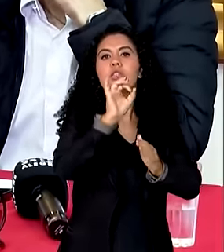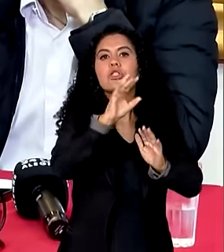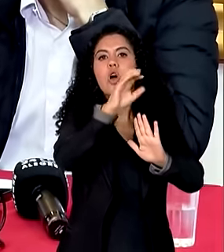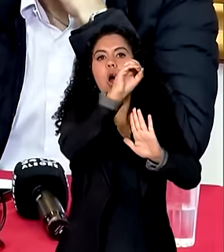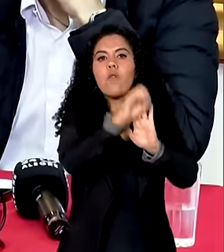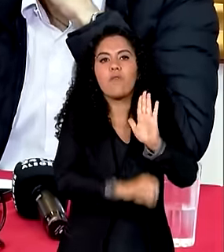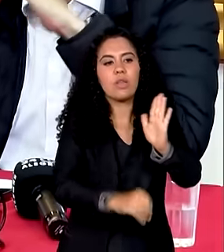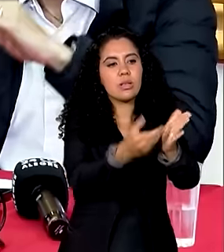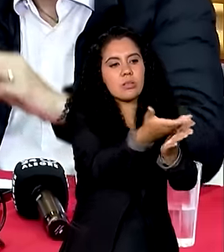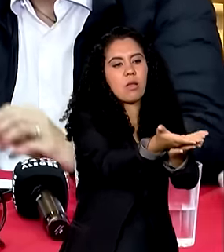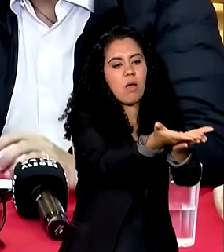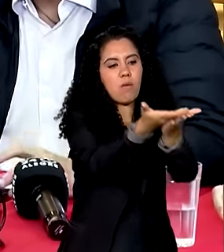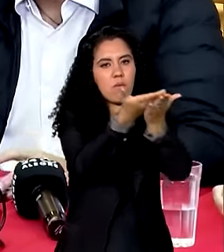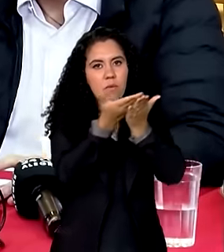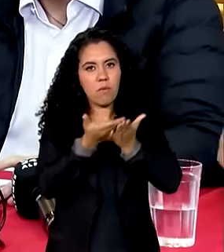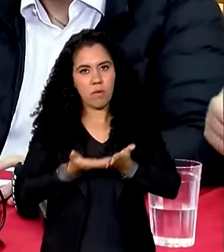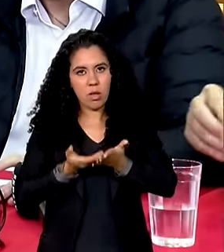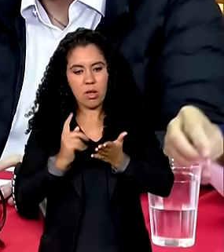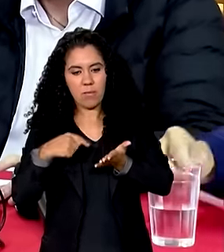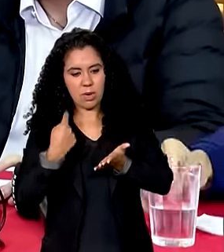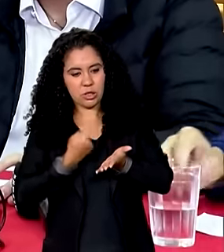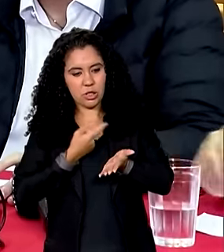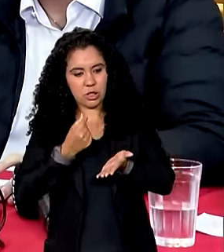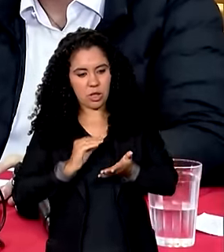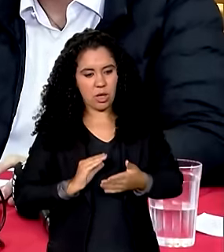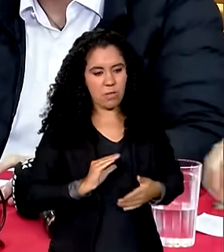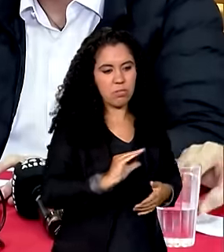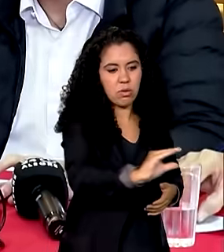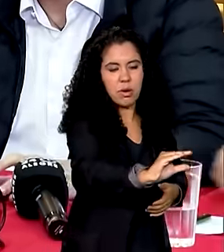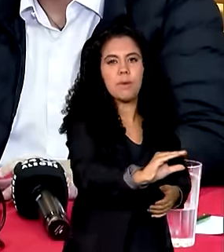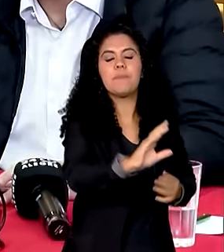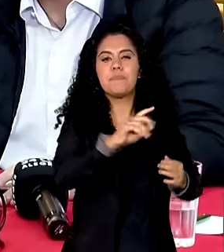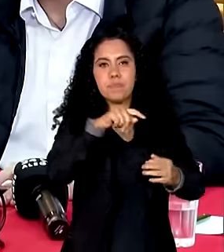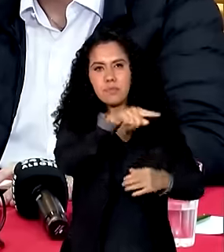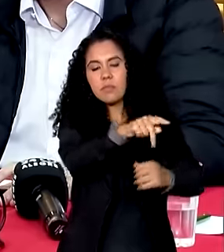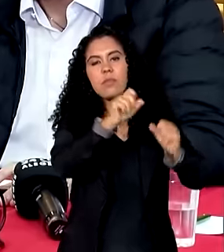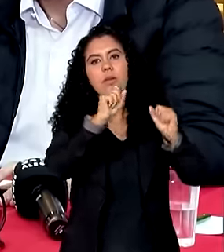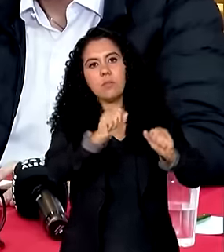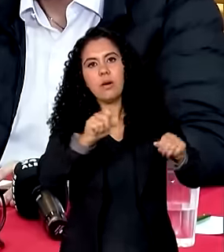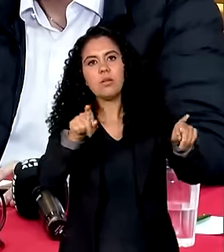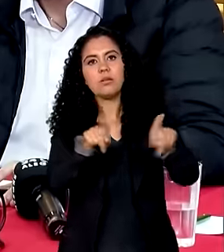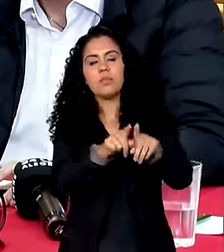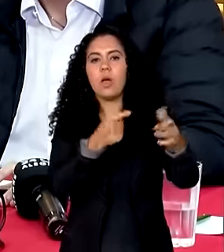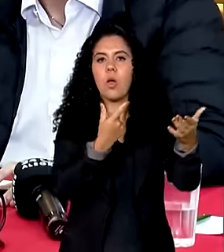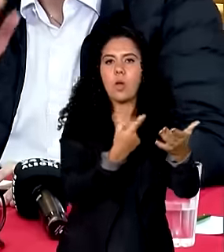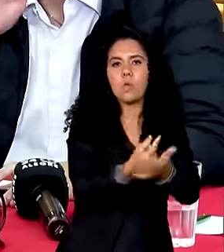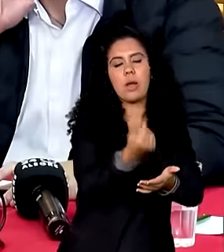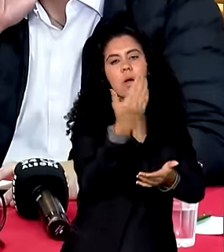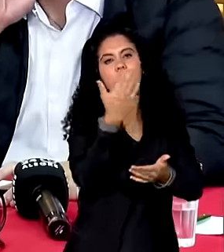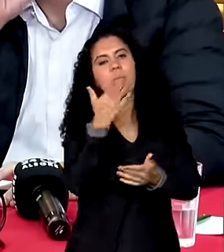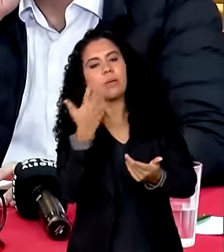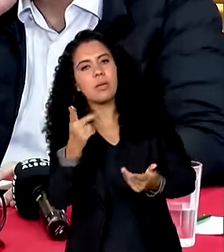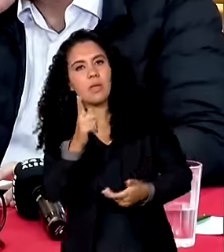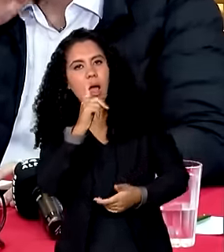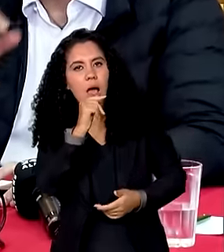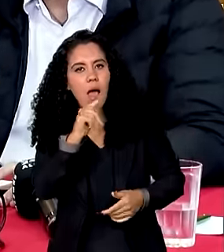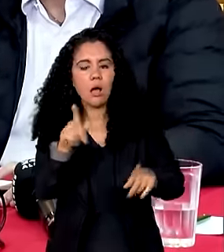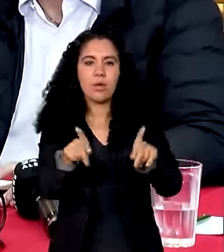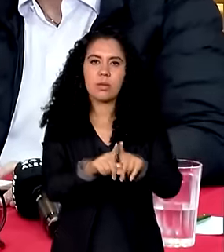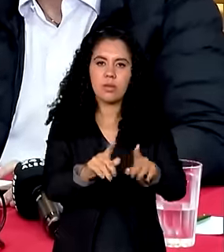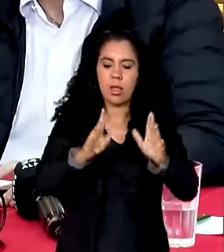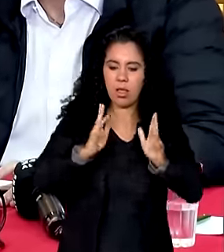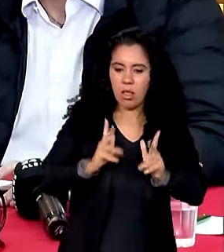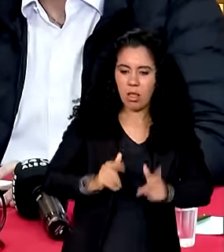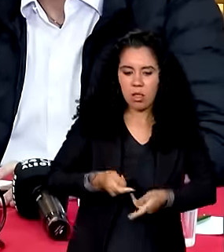pedindo apoio para ajuda humanitária e ele pode colocar esse recurso para comprar comida água kits de limpeza